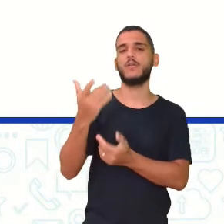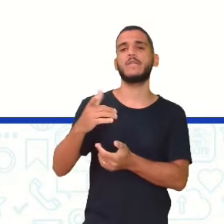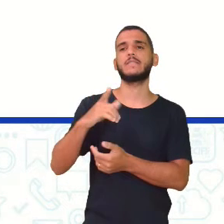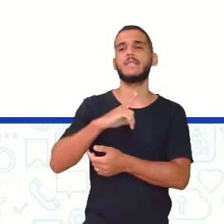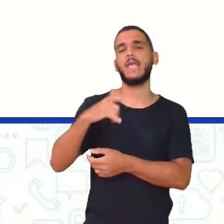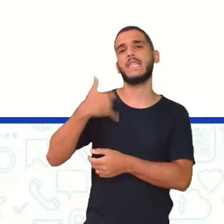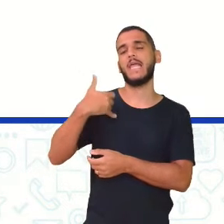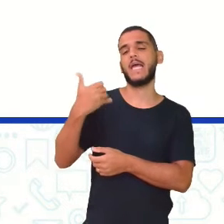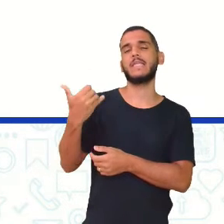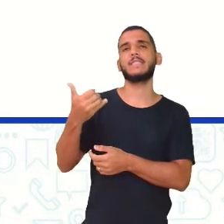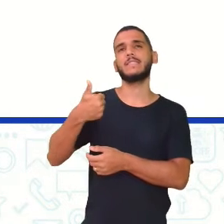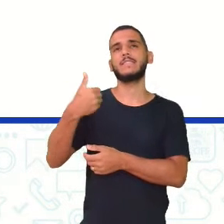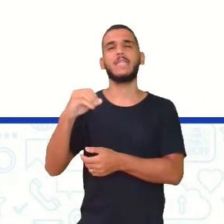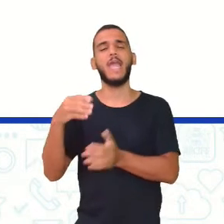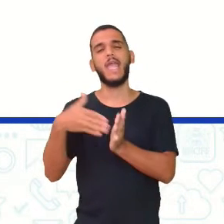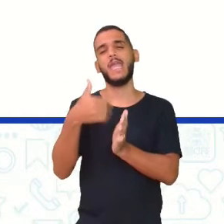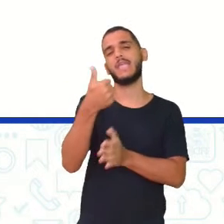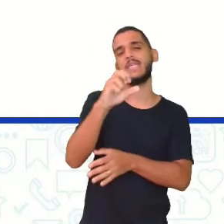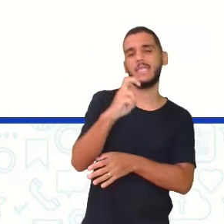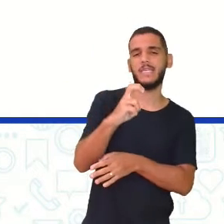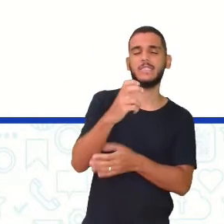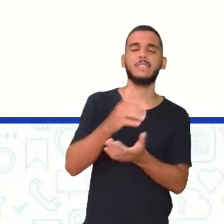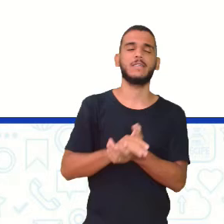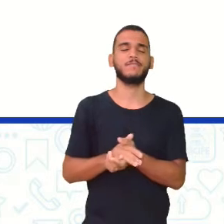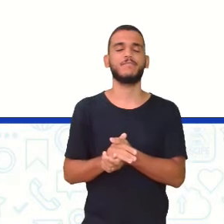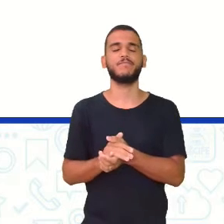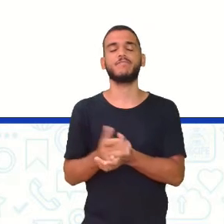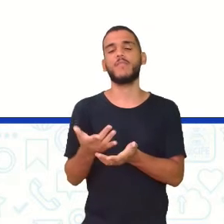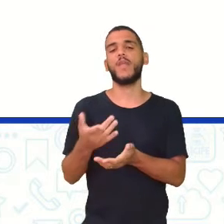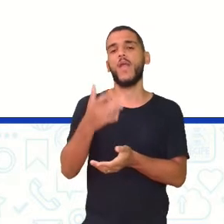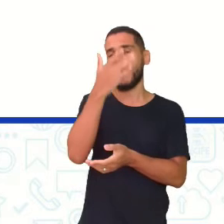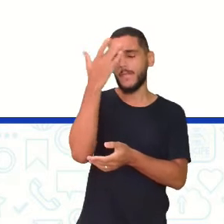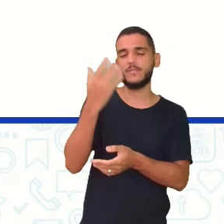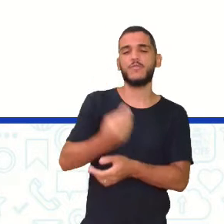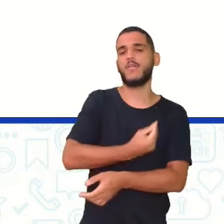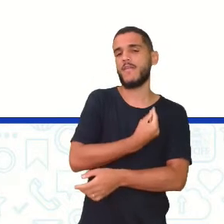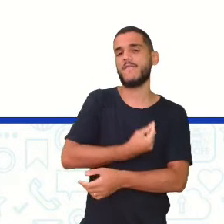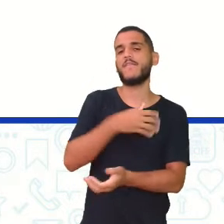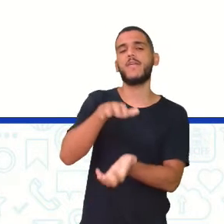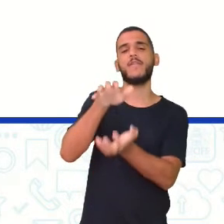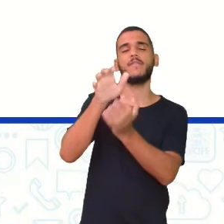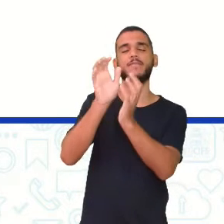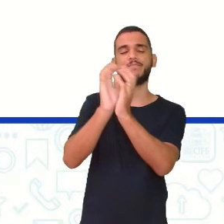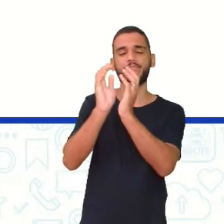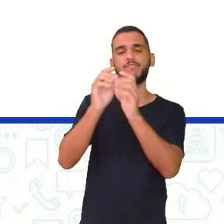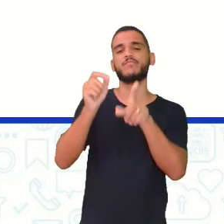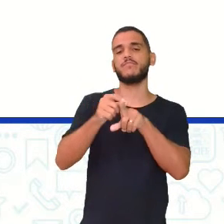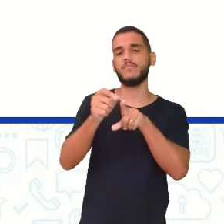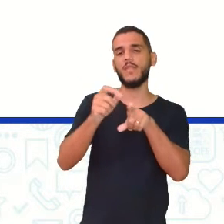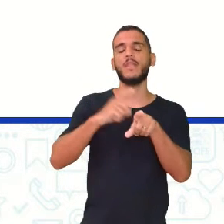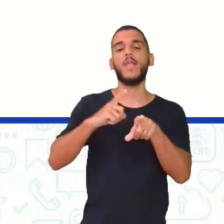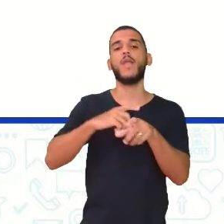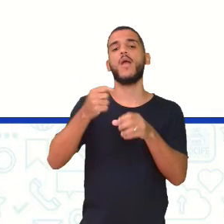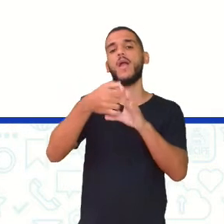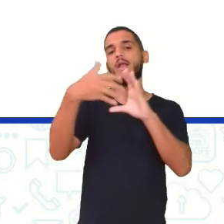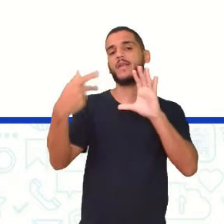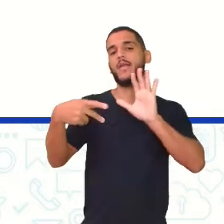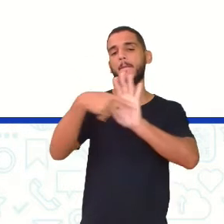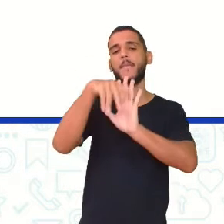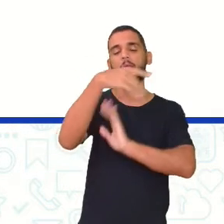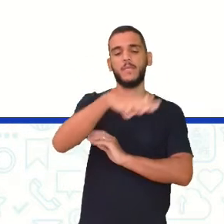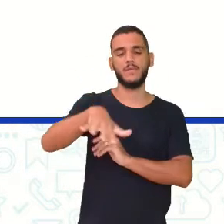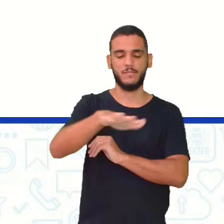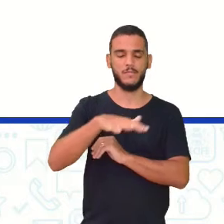idade entre 10 e 15 anos Eu tenho todo mundo ali que mora no bairro do Recife Eu tenho uma característica específica ali